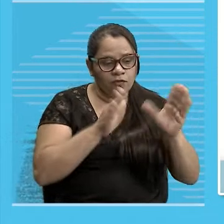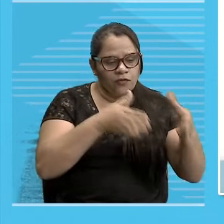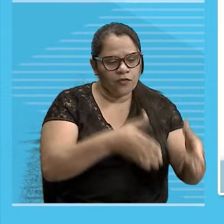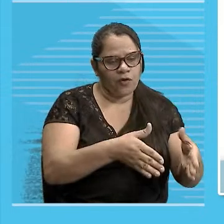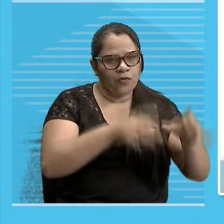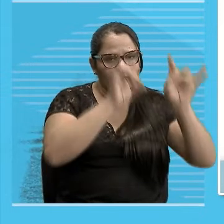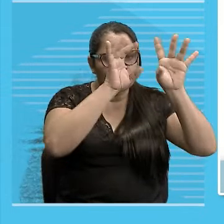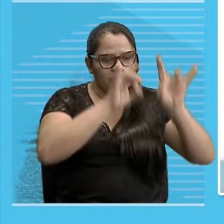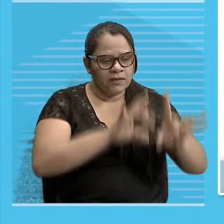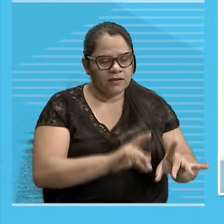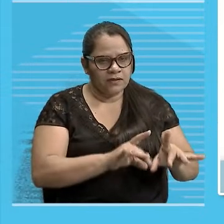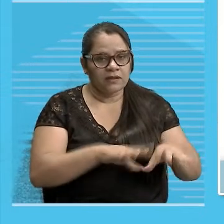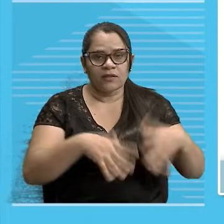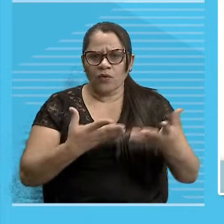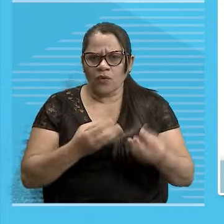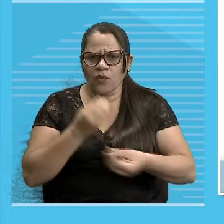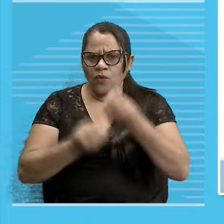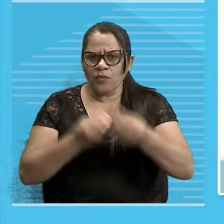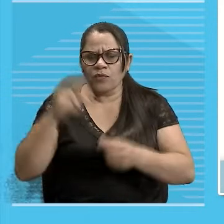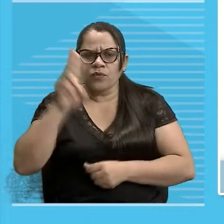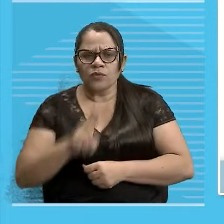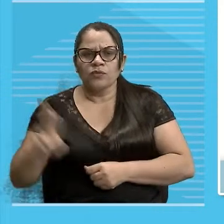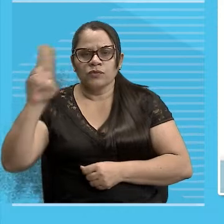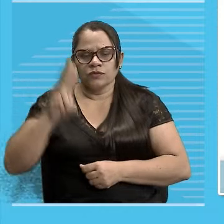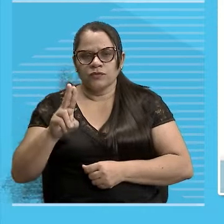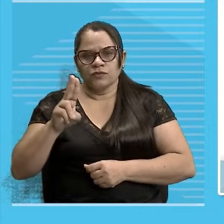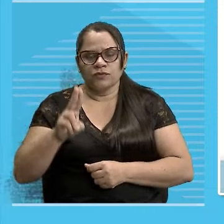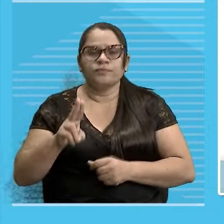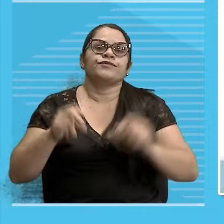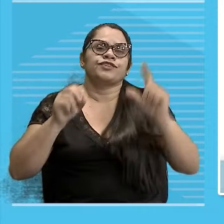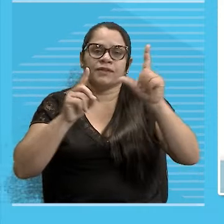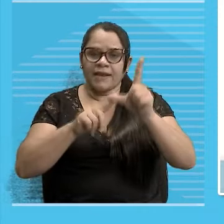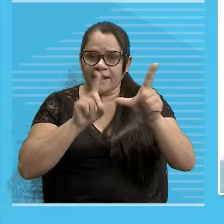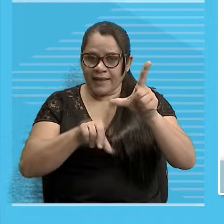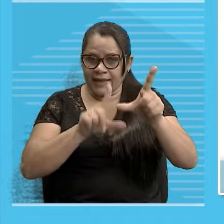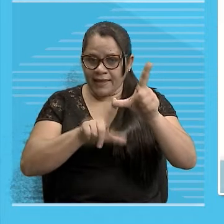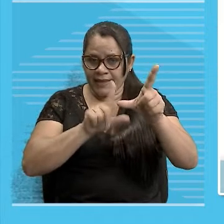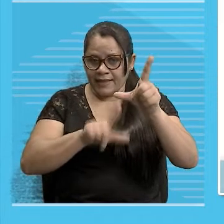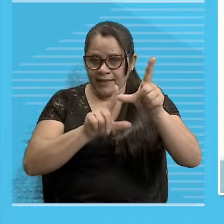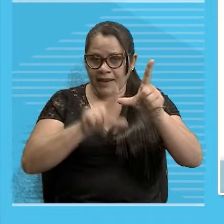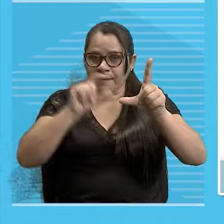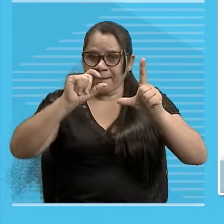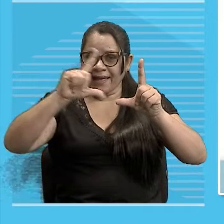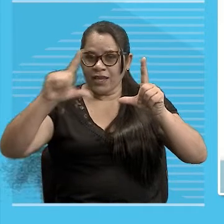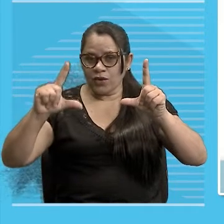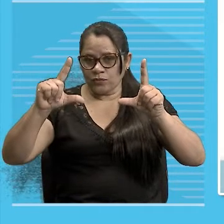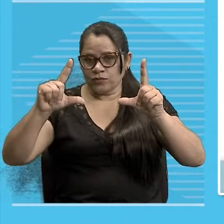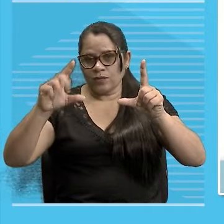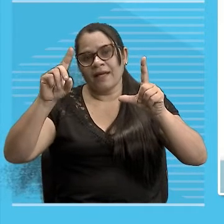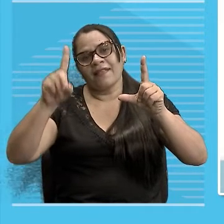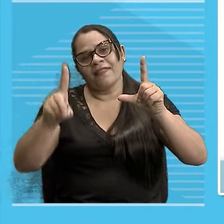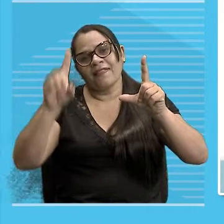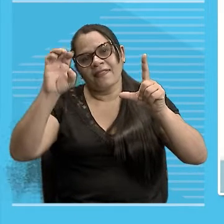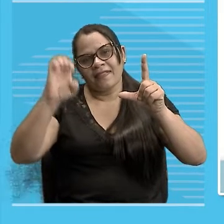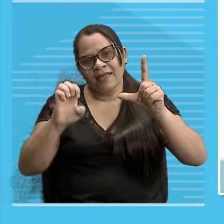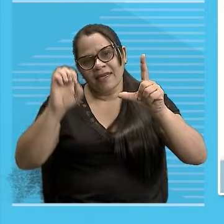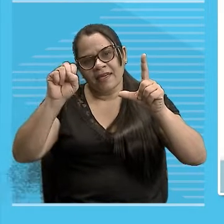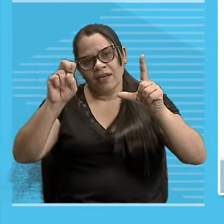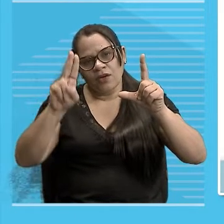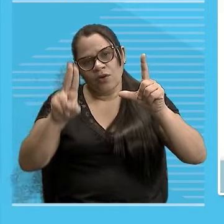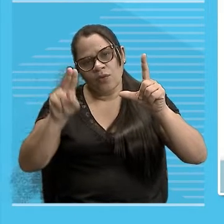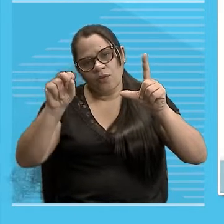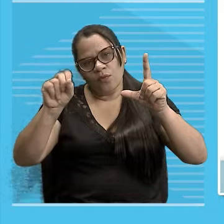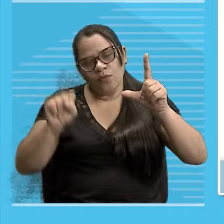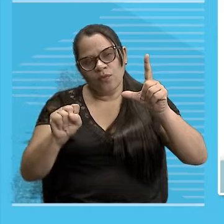tem o uso de Deus Como substantivo É Substantivo comum Pode ter Quando você se refere